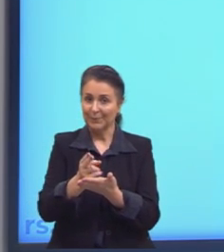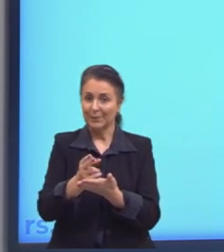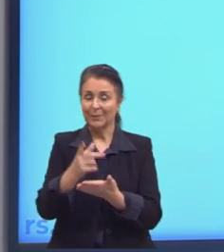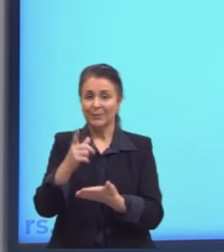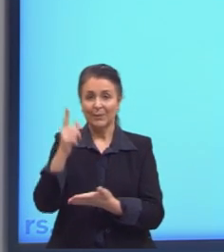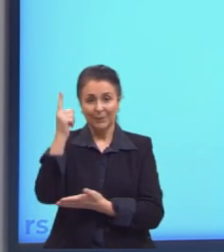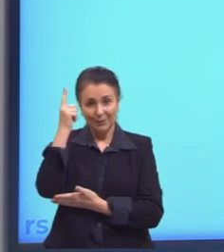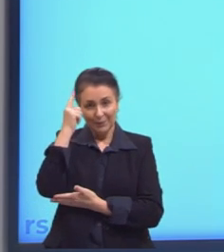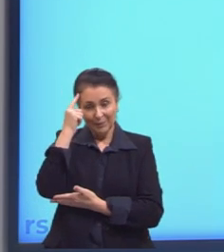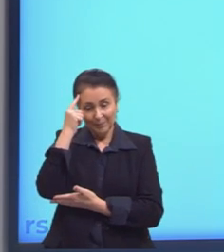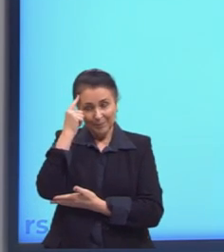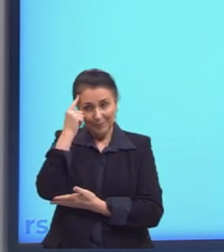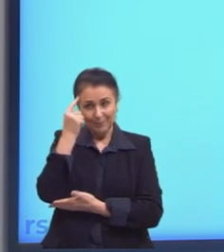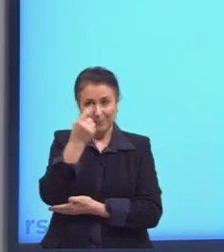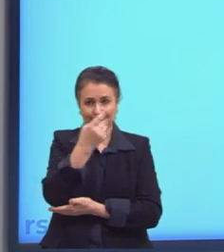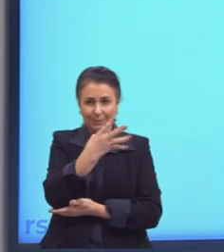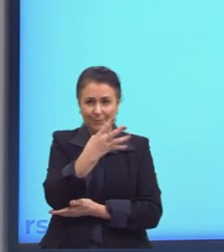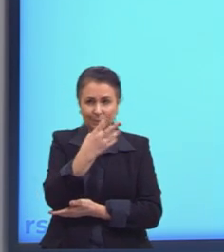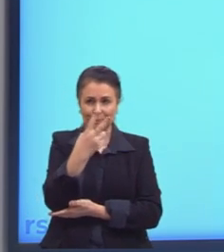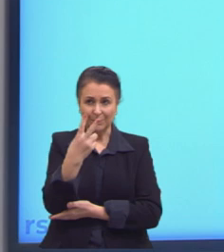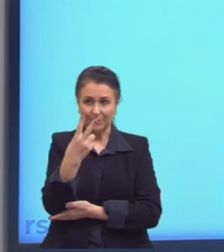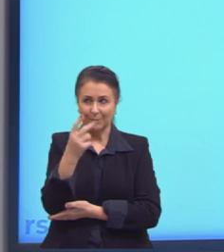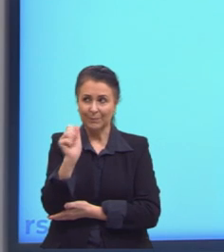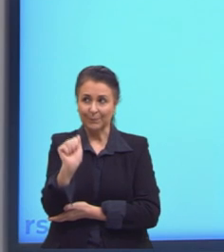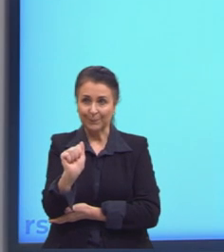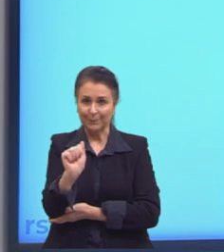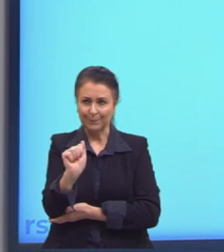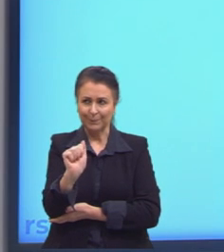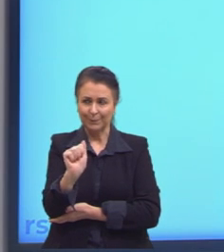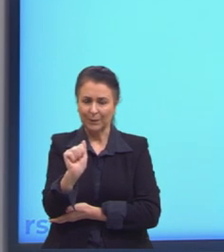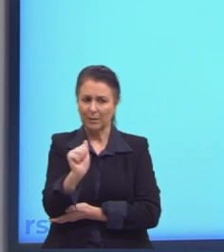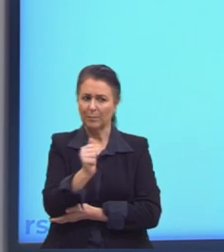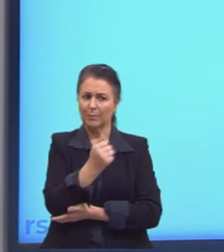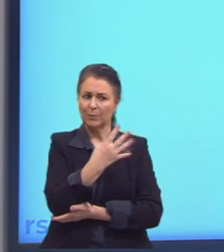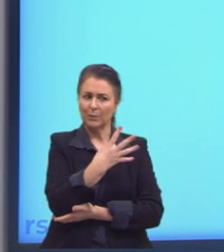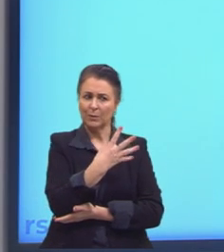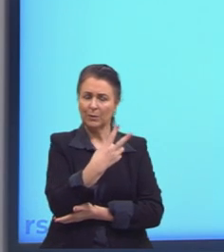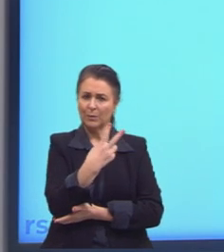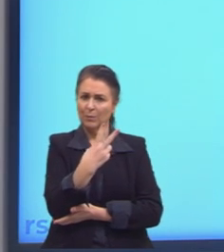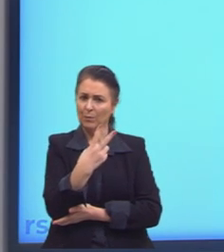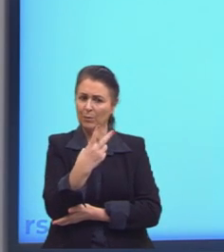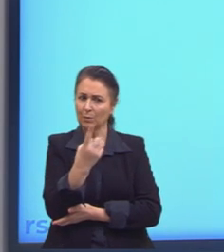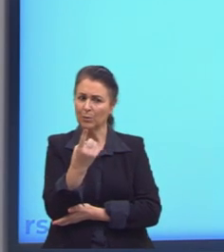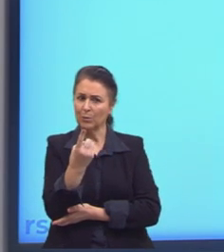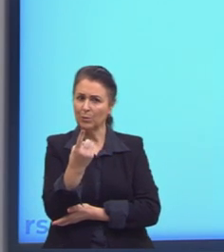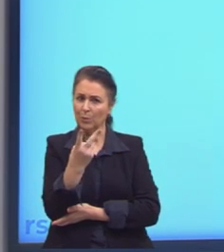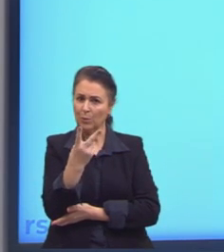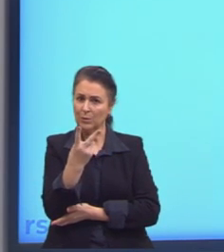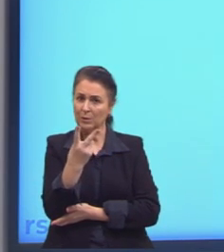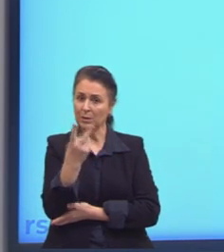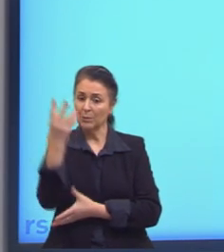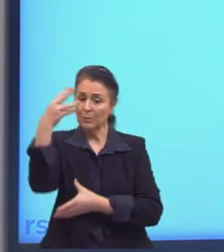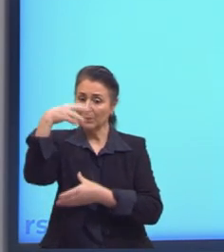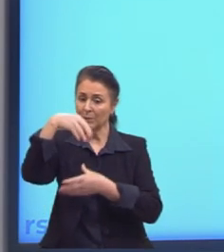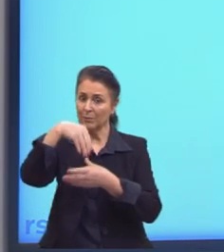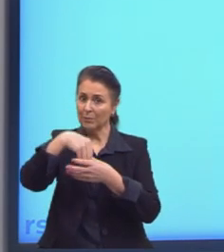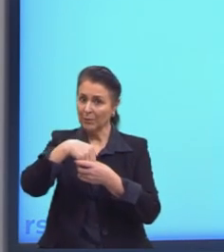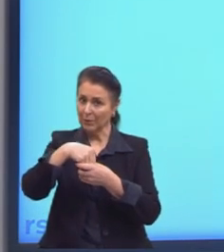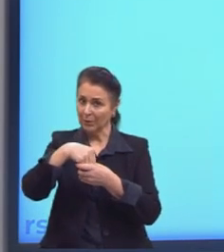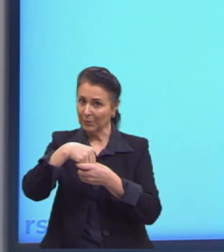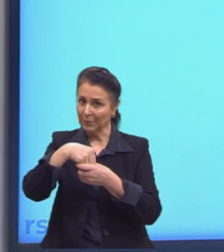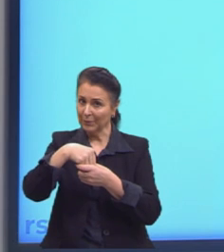sei que 42 têm um antígeno A, mas desses 42, 12, eles já estão representados aqui.